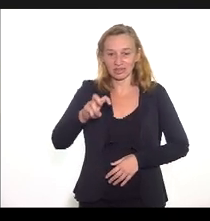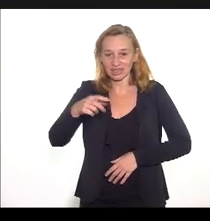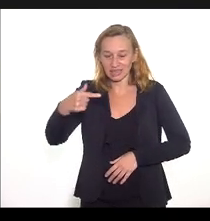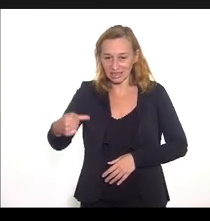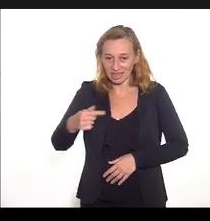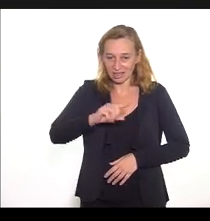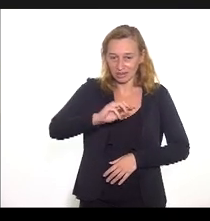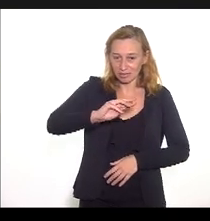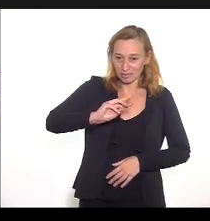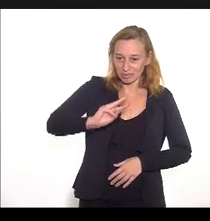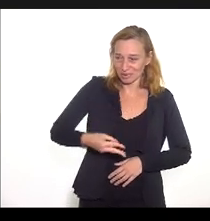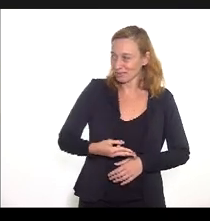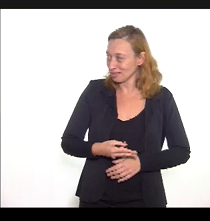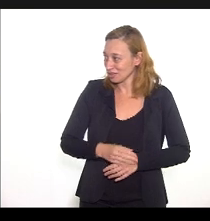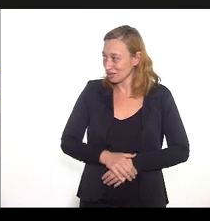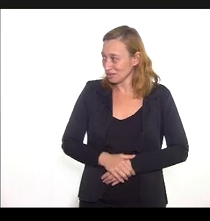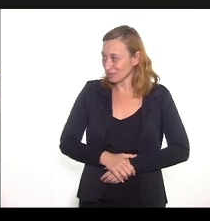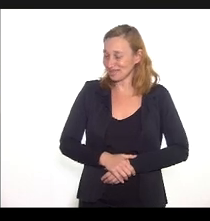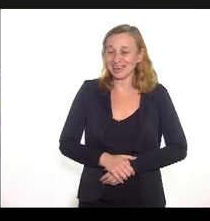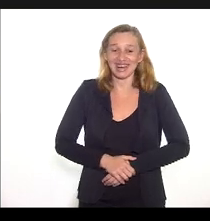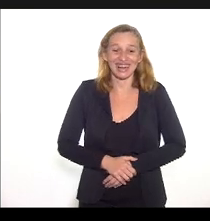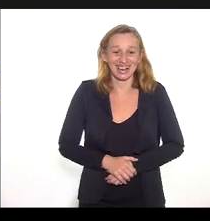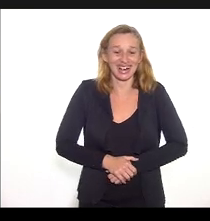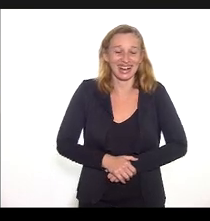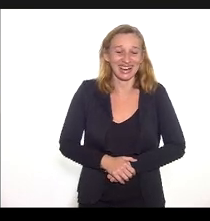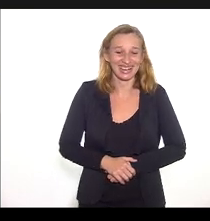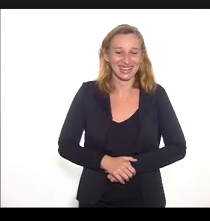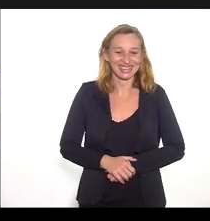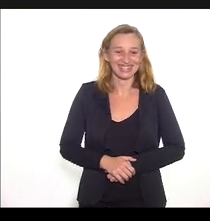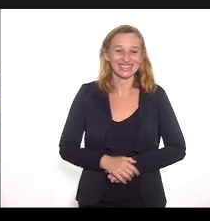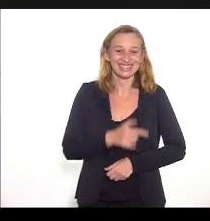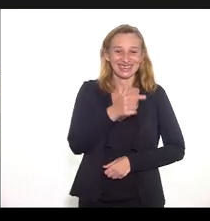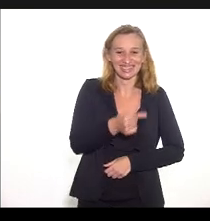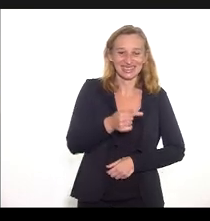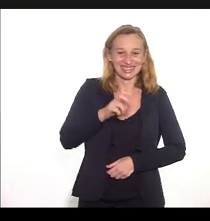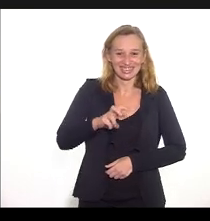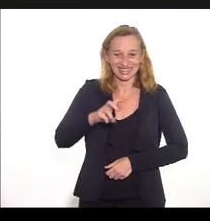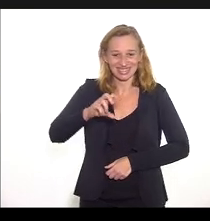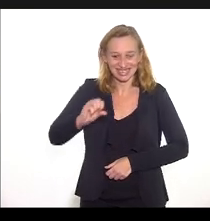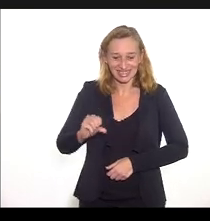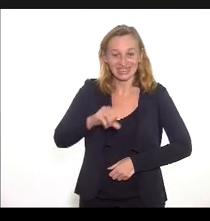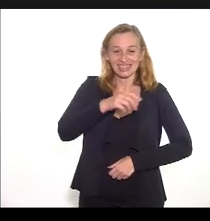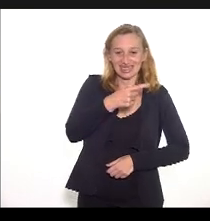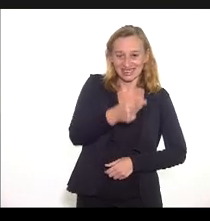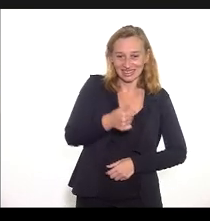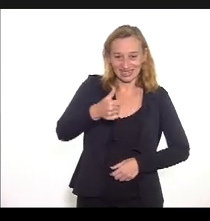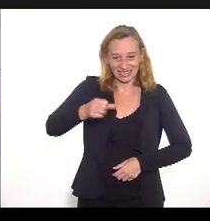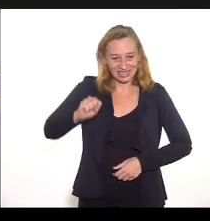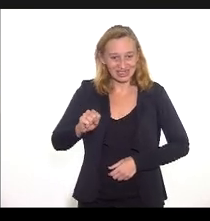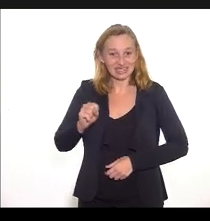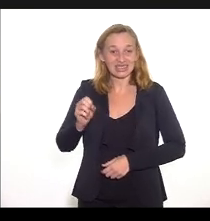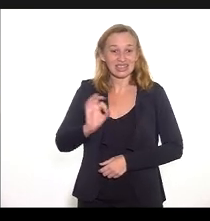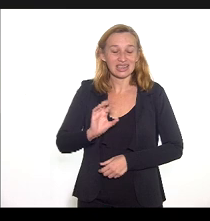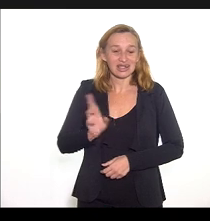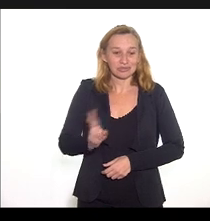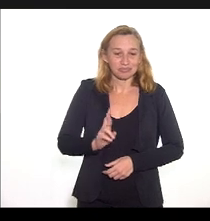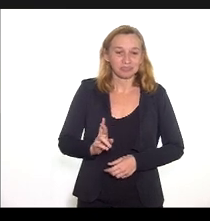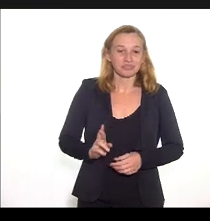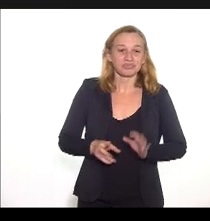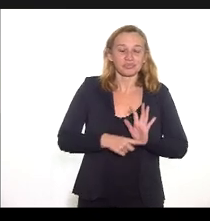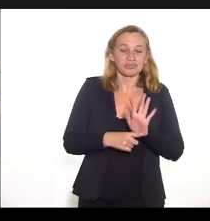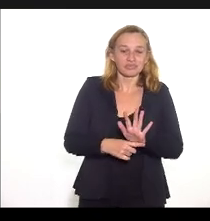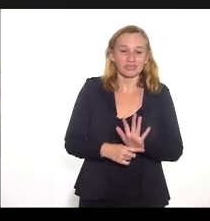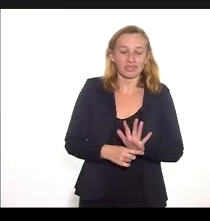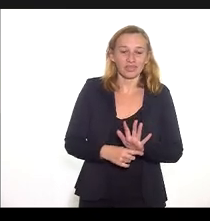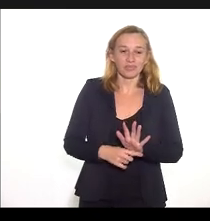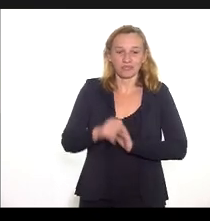.750.168. Assistência hospitalar e